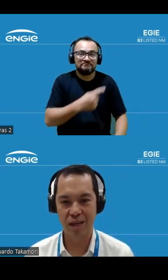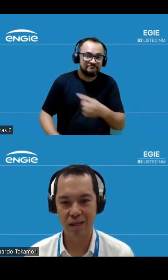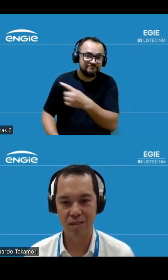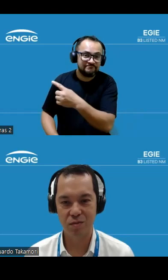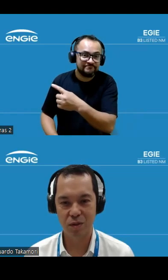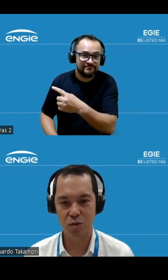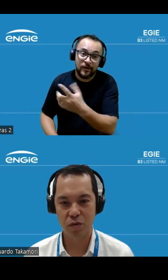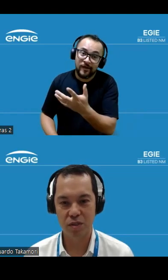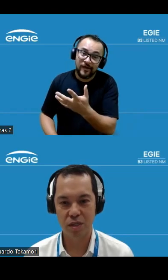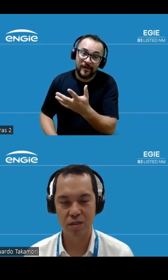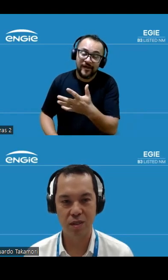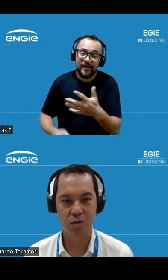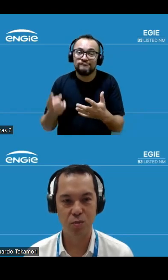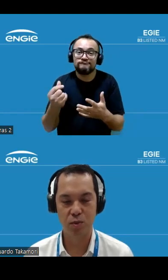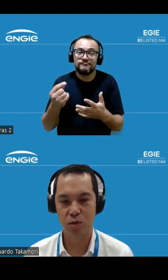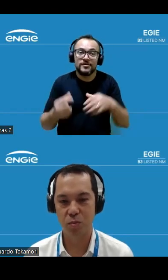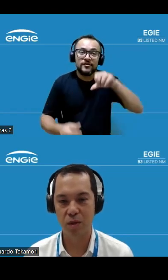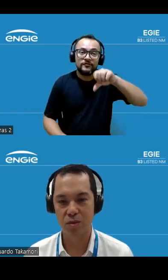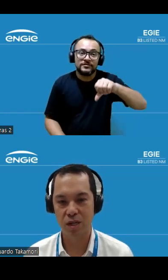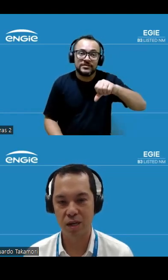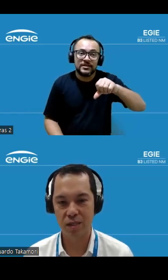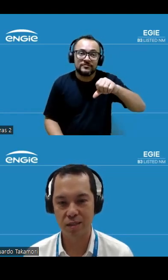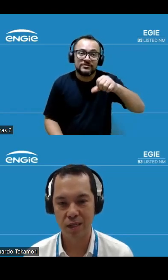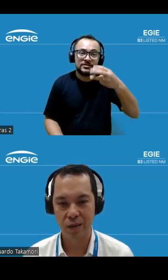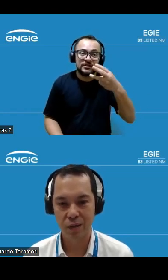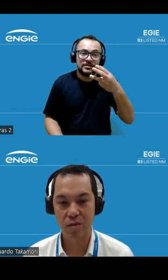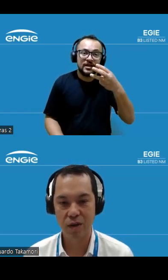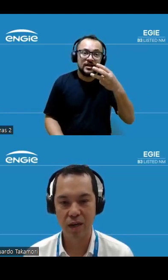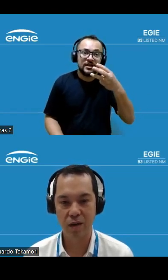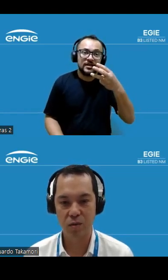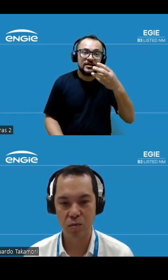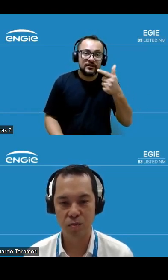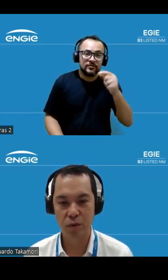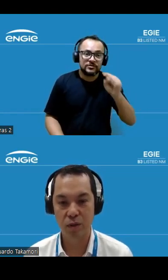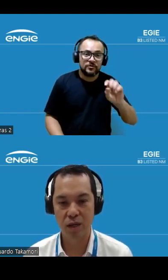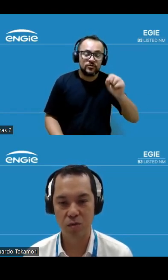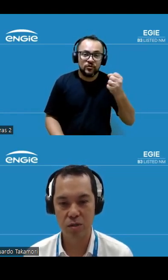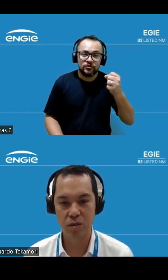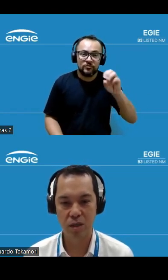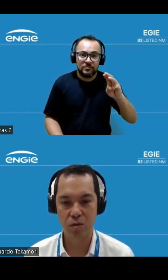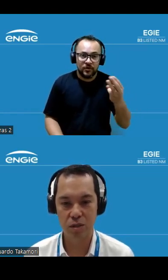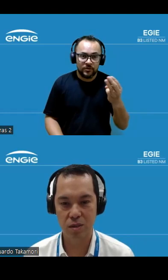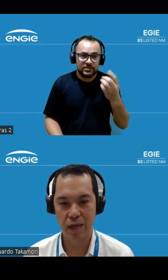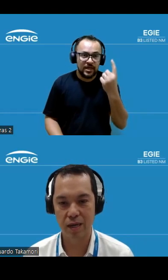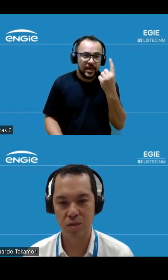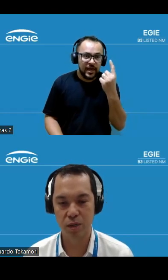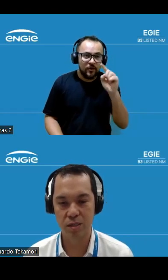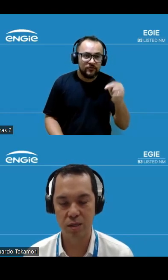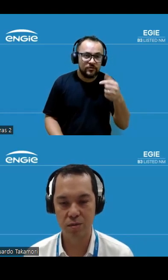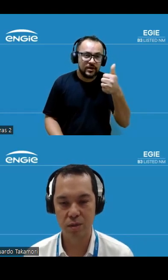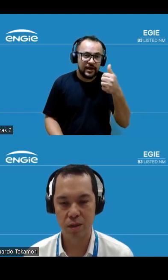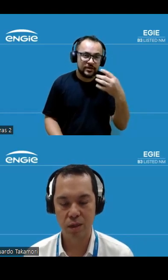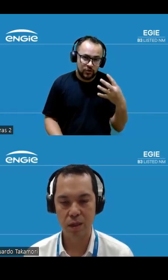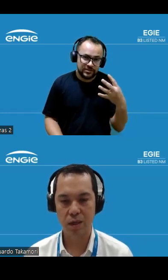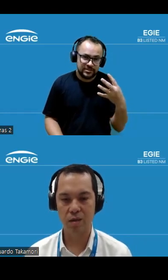dividendos intercalares, valor de 932,8 bilhões de reais, que equivale a 1,1432 reais por